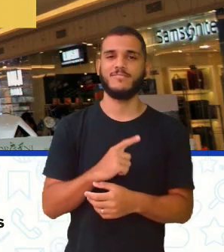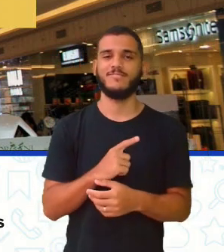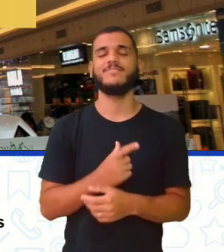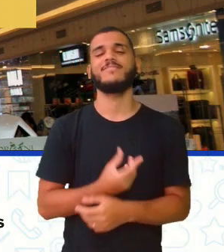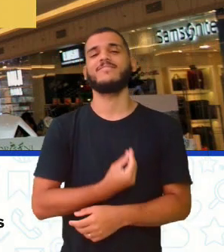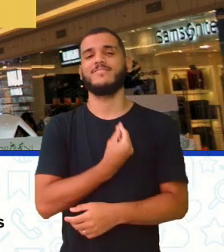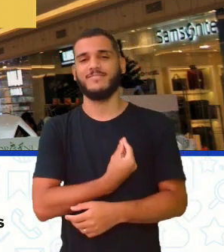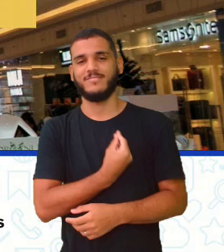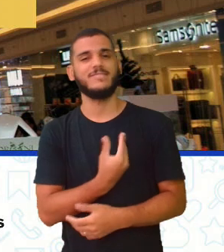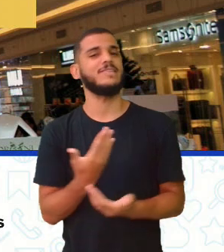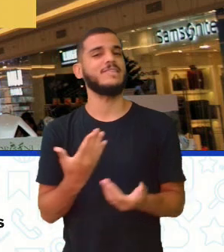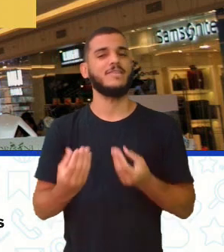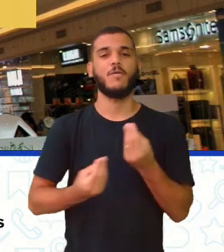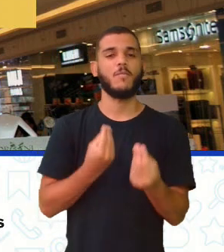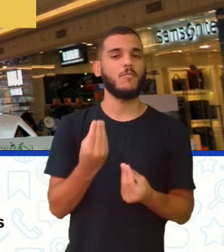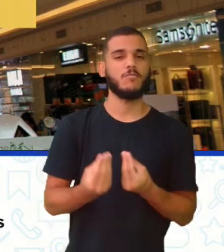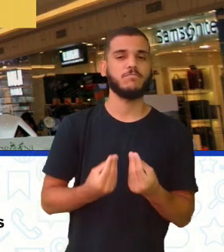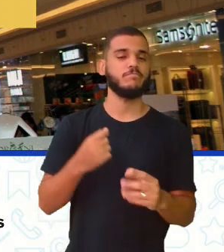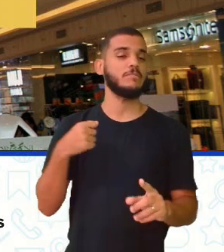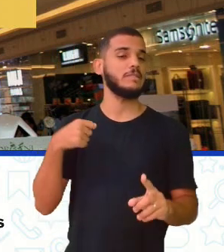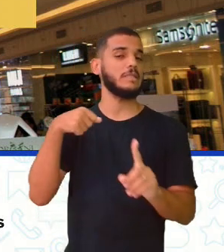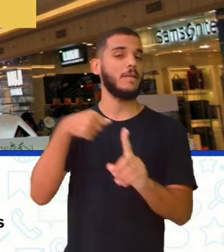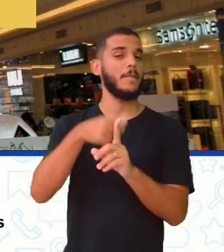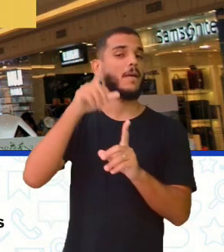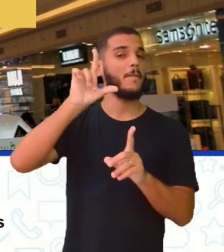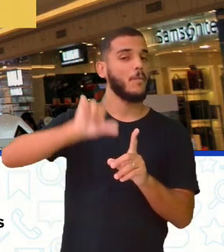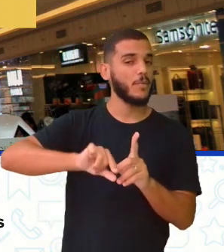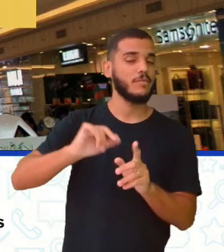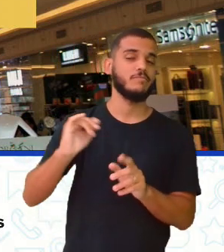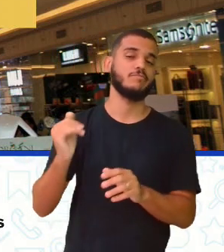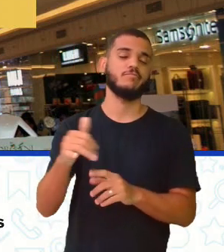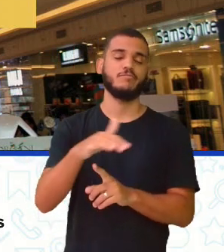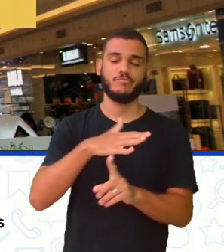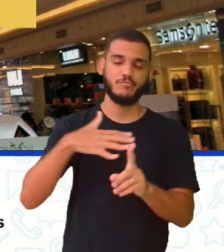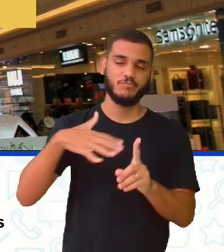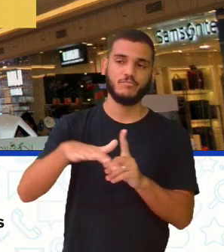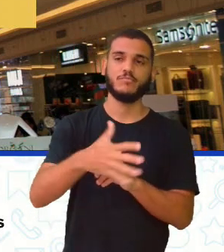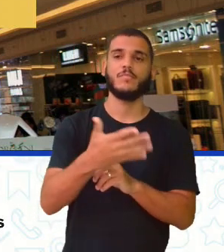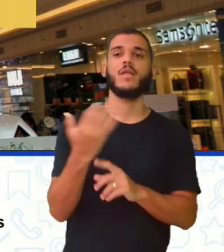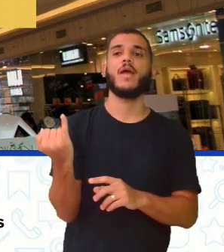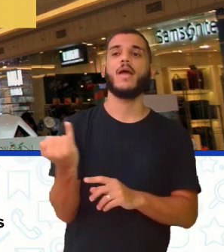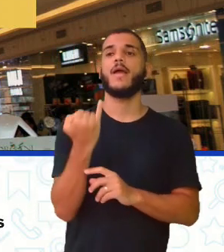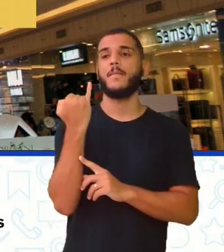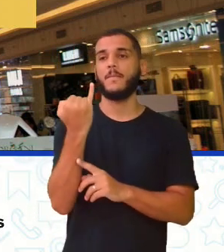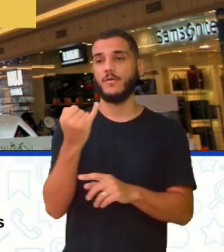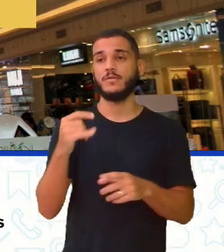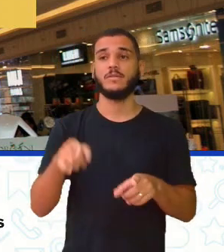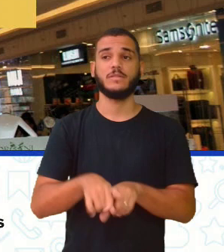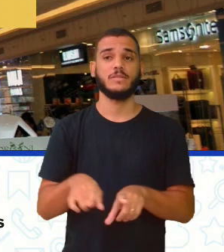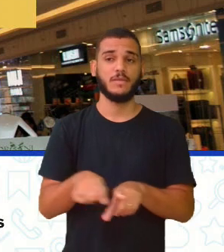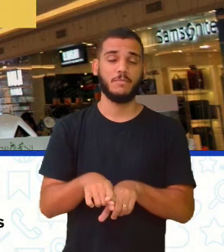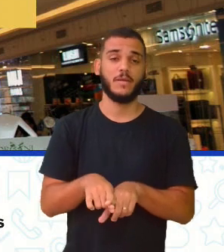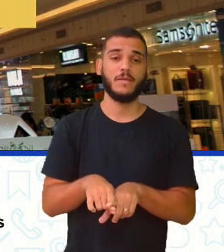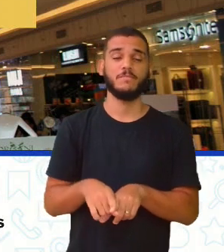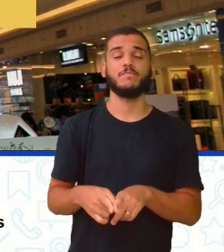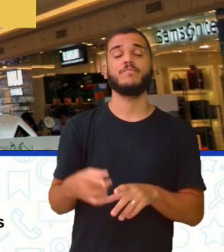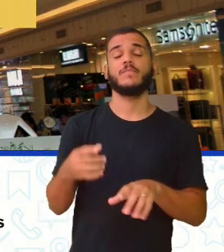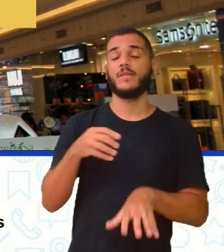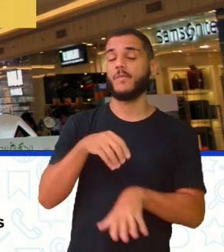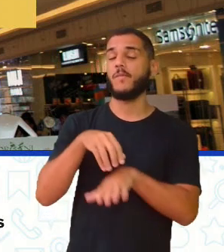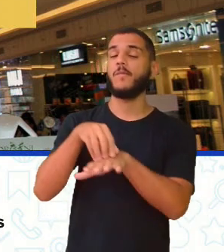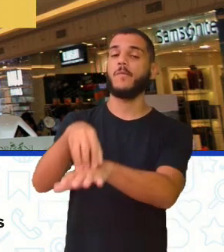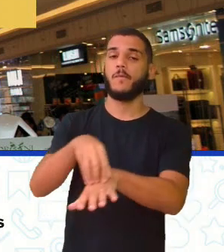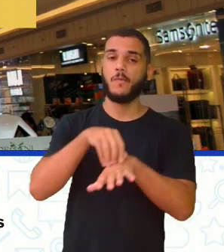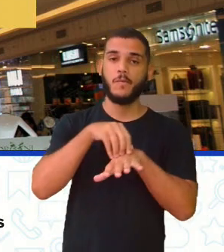que geram menos impactos ambientais. Olha aí aquela importância da mobilidade urbana que a gente falou no começo da aula. Da gente ter aí